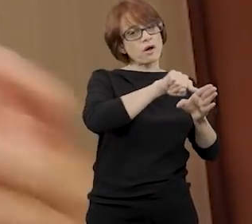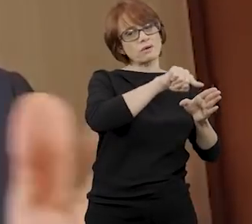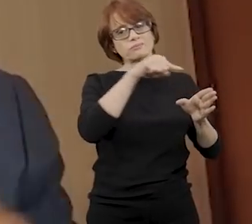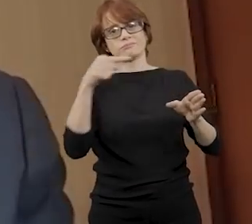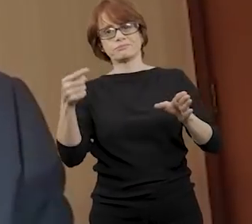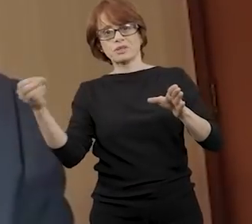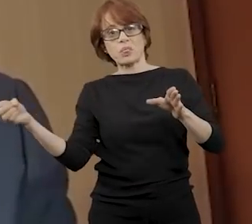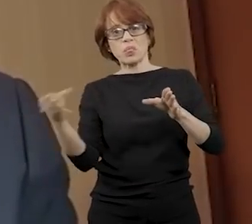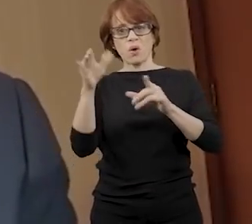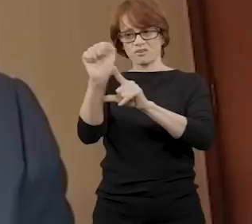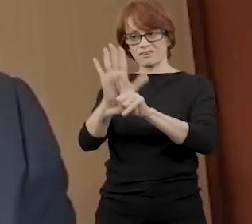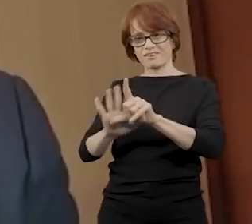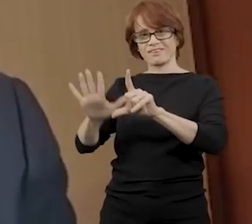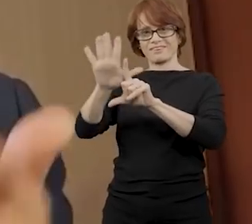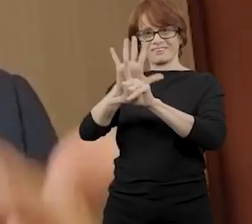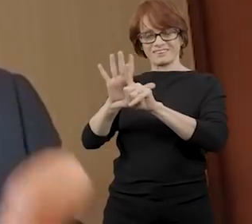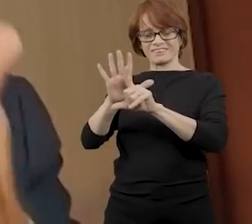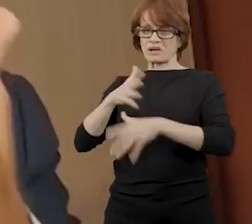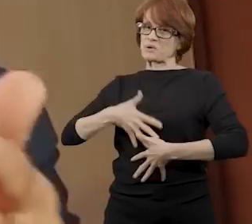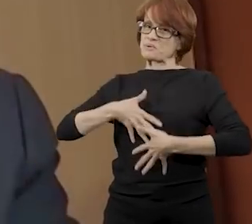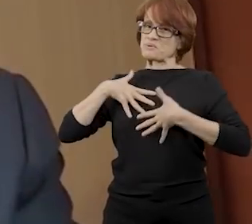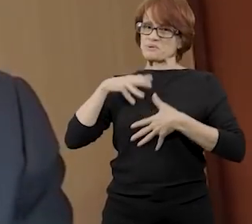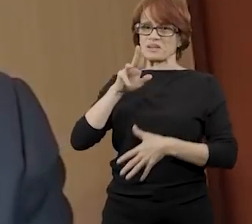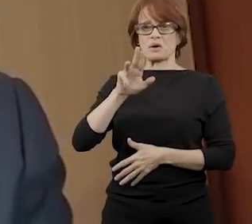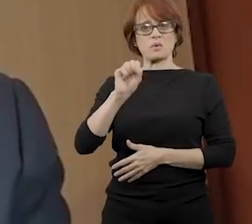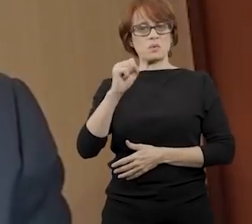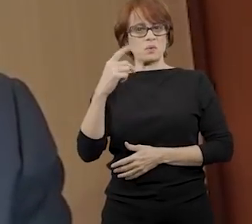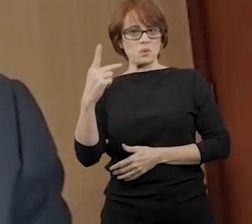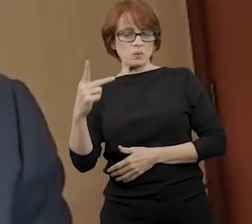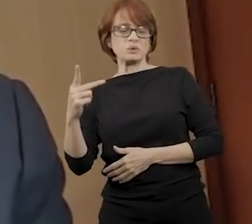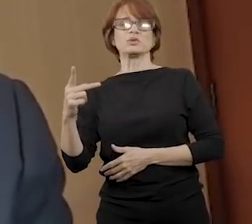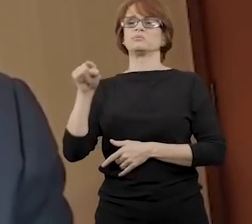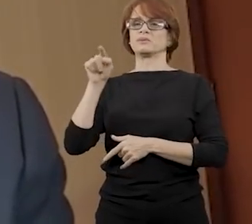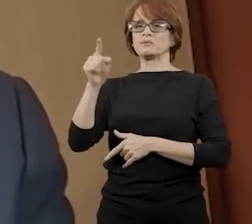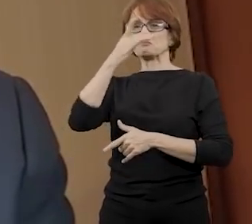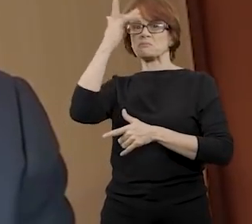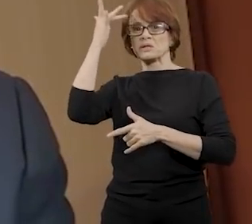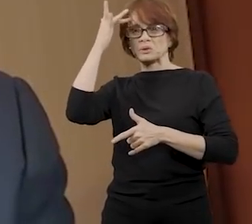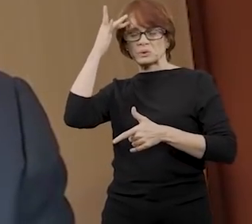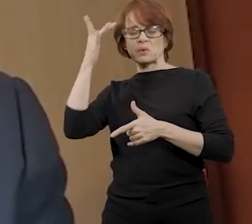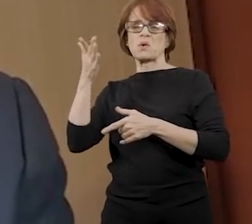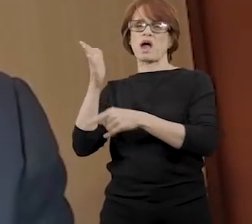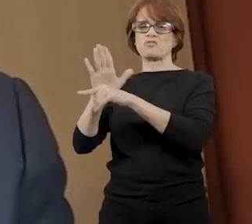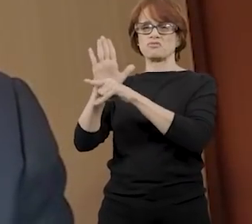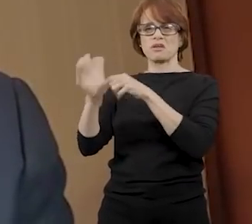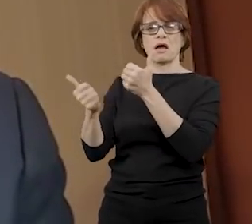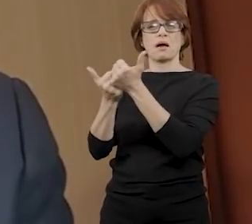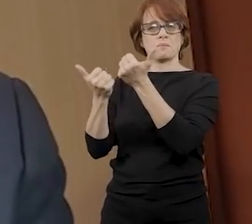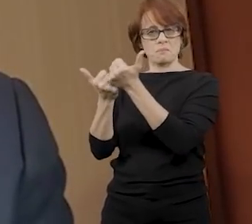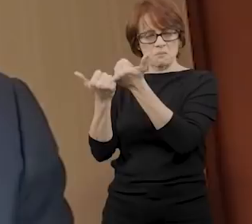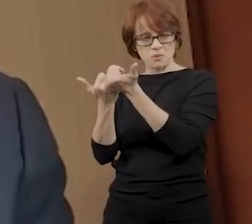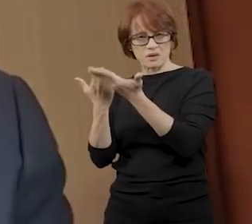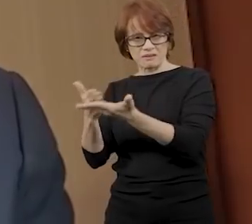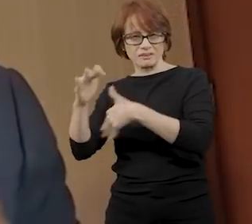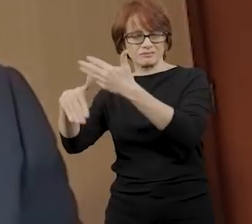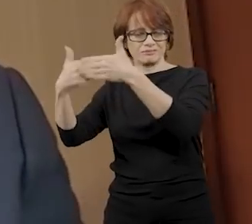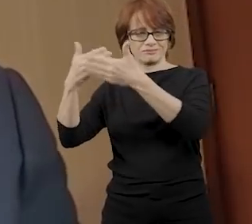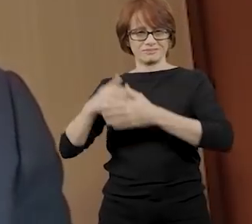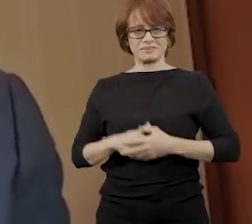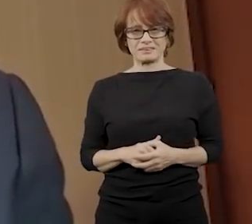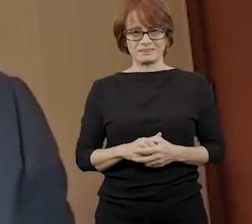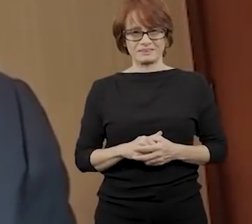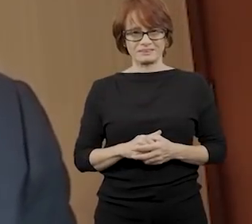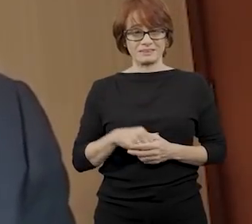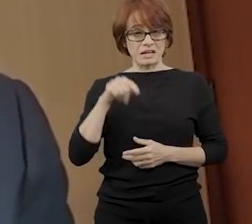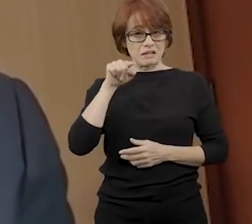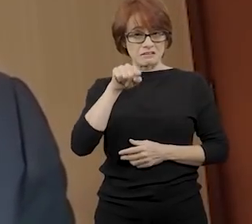versão mais atualizada. É um orgulho da USP ter os seus regressos contribuindo desta forma. Este